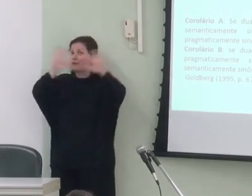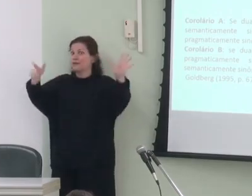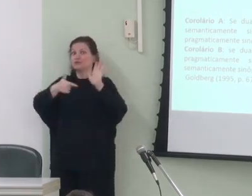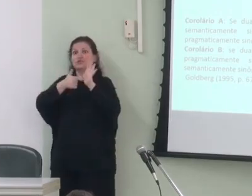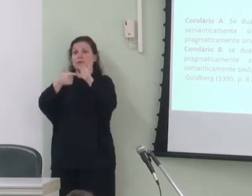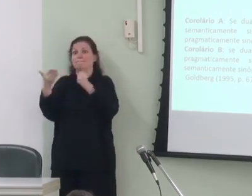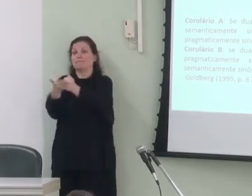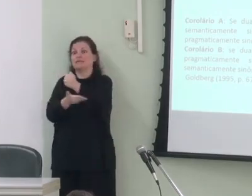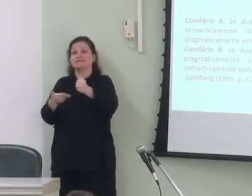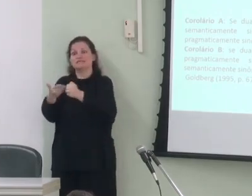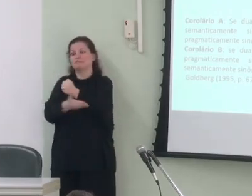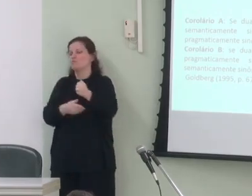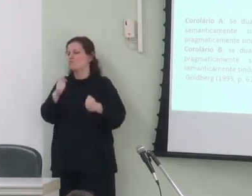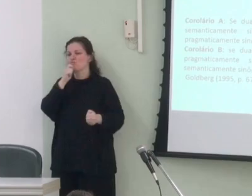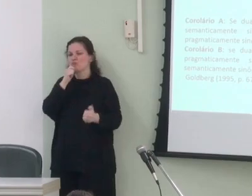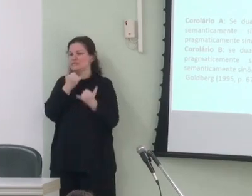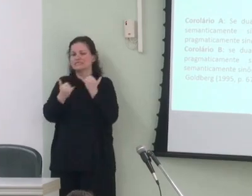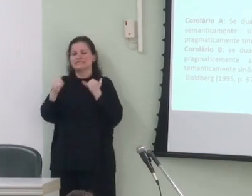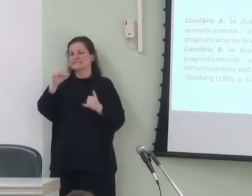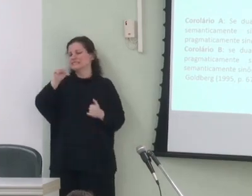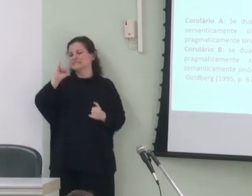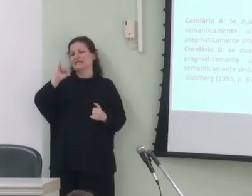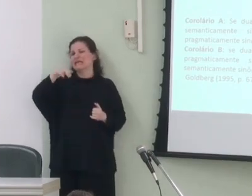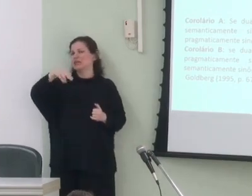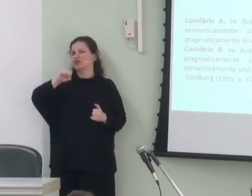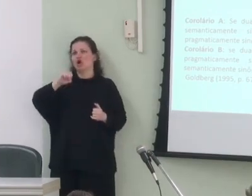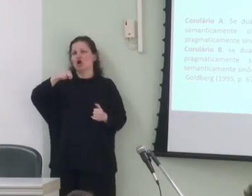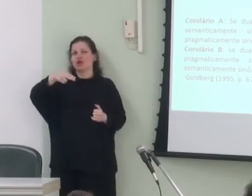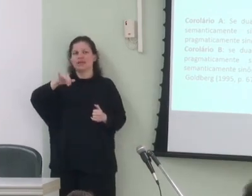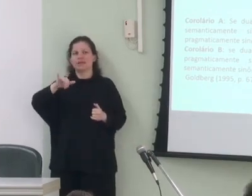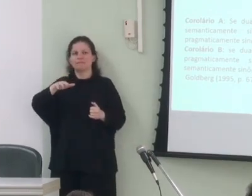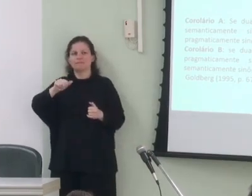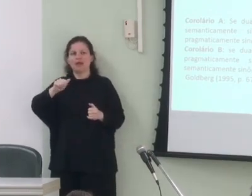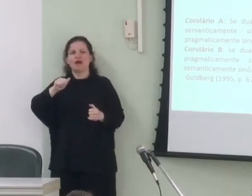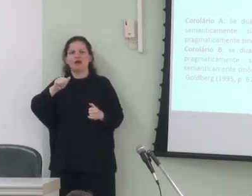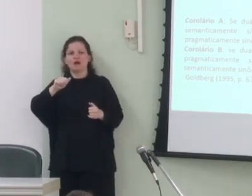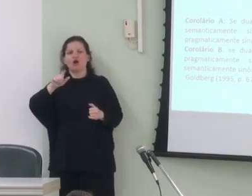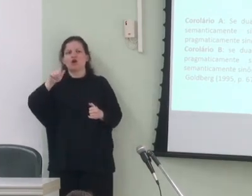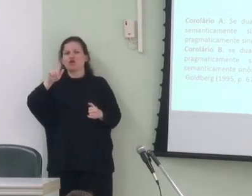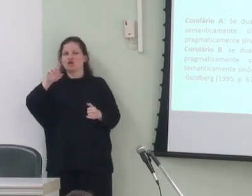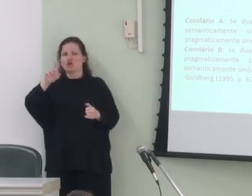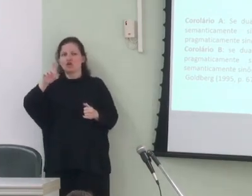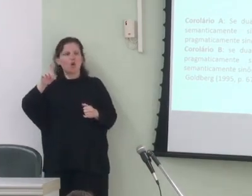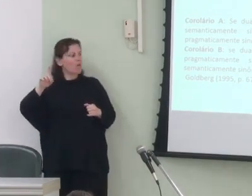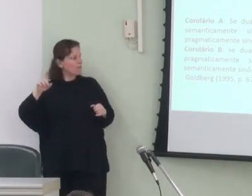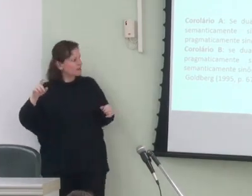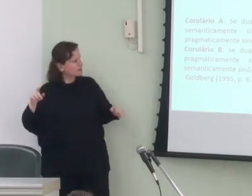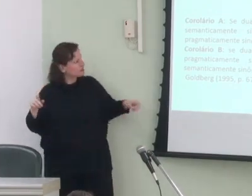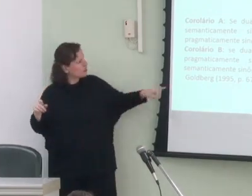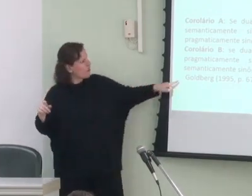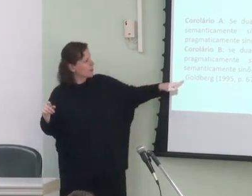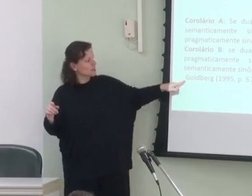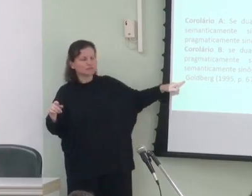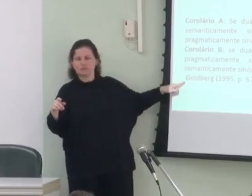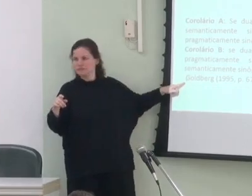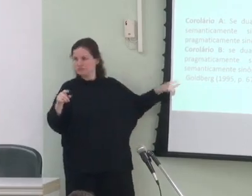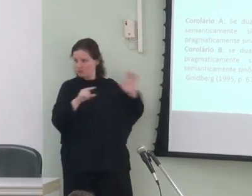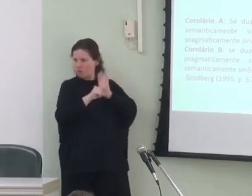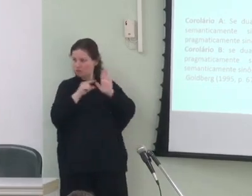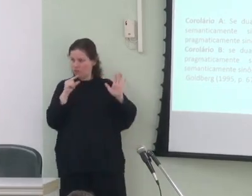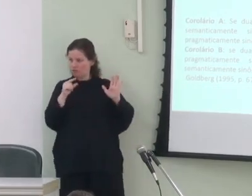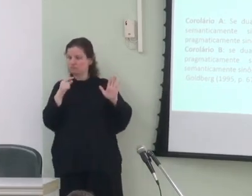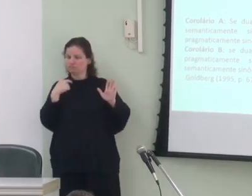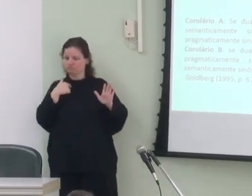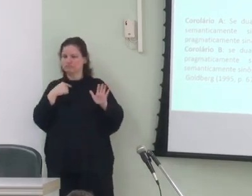princípio da não sinonimia de Goldberg projetado aí como então dar conta da similaridade semântica e observada